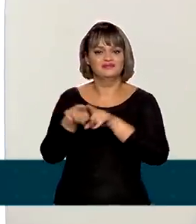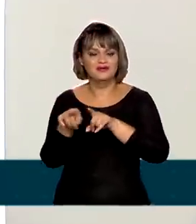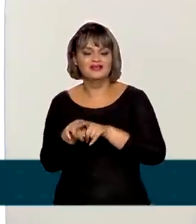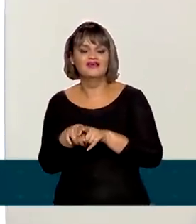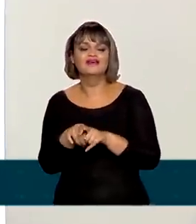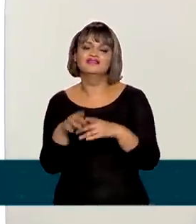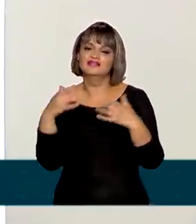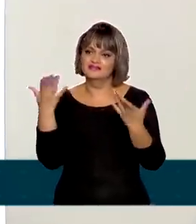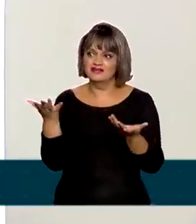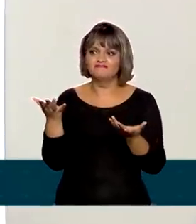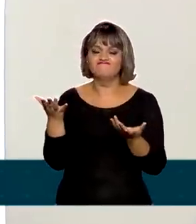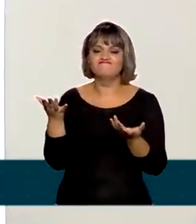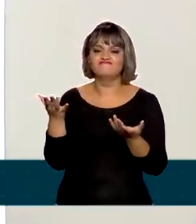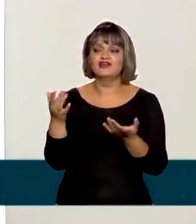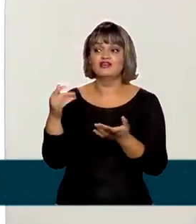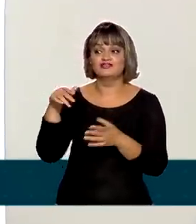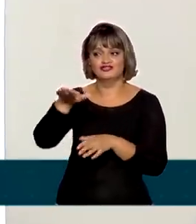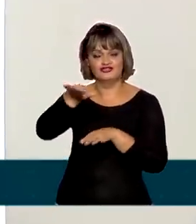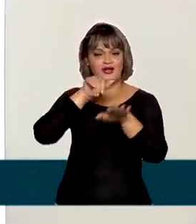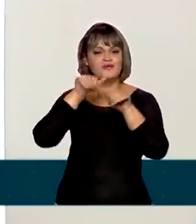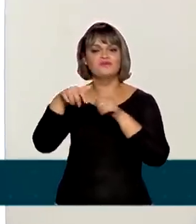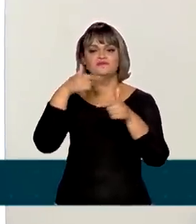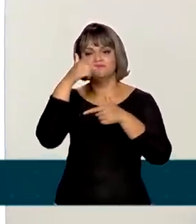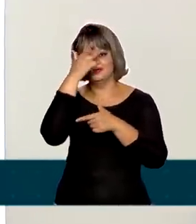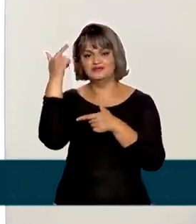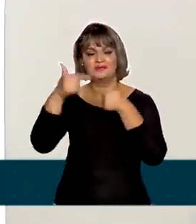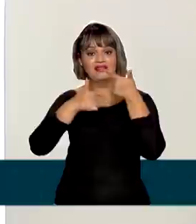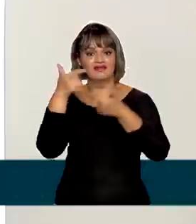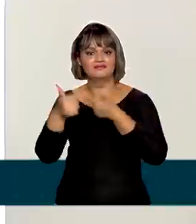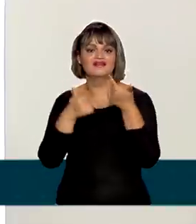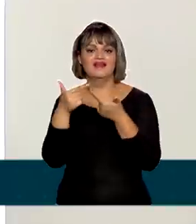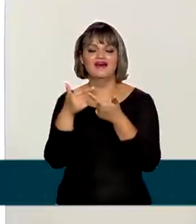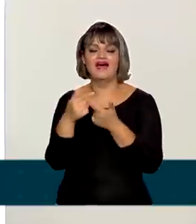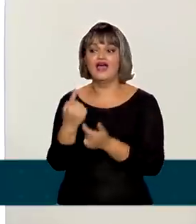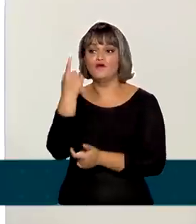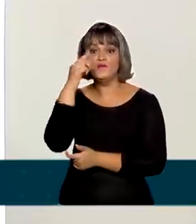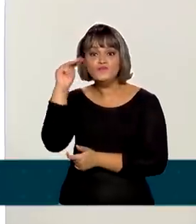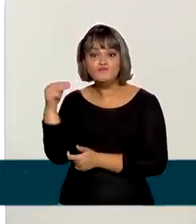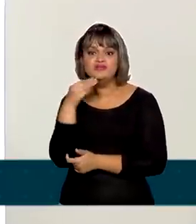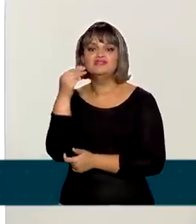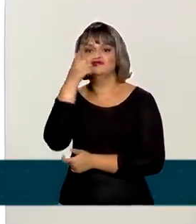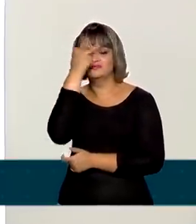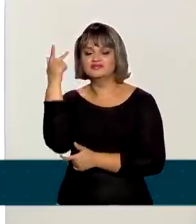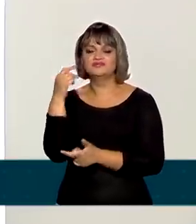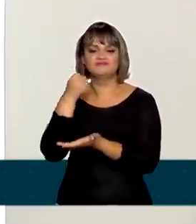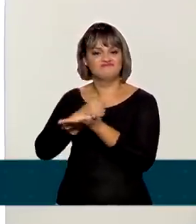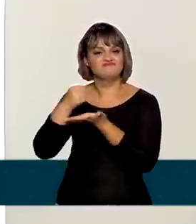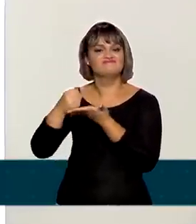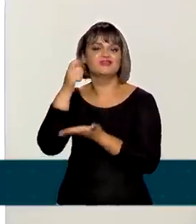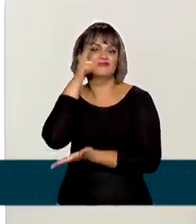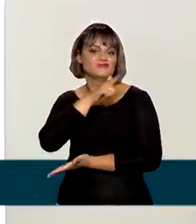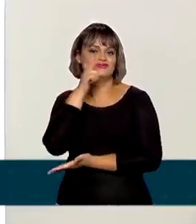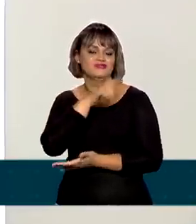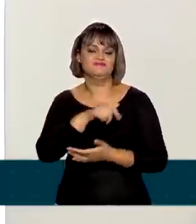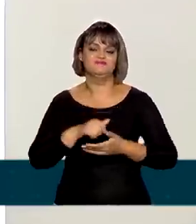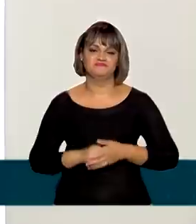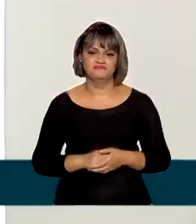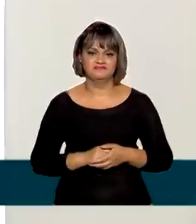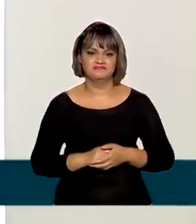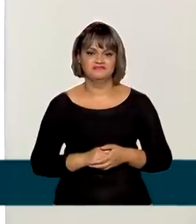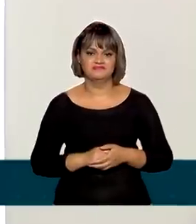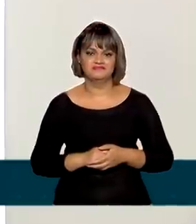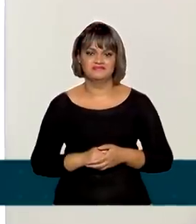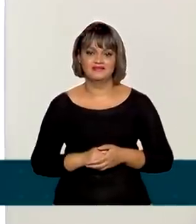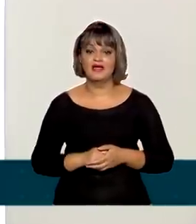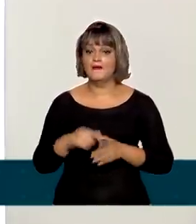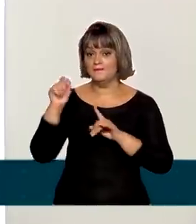isso, acabou que houve também a contratação de muita gente. E nós tivemos quase um milhão de pessoas contratadas apenas no terceiro trimestre desse ano.